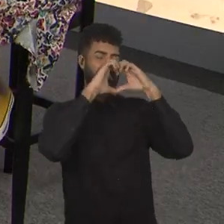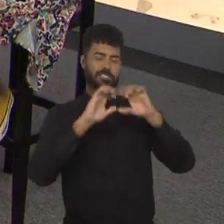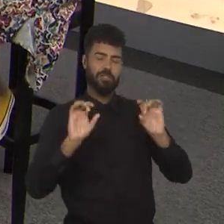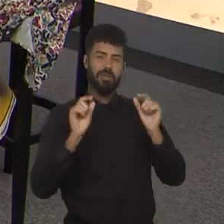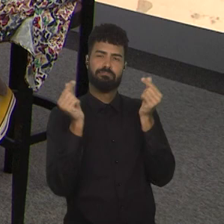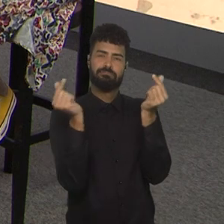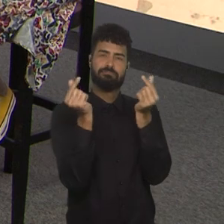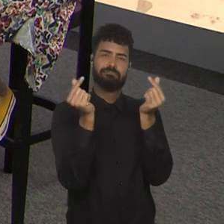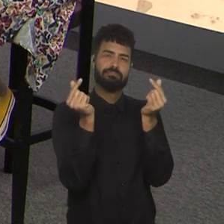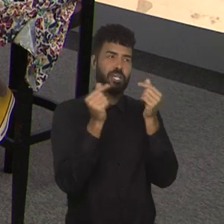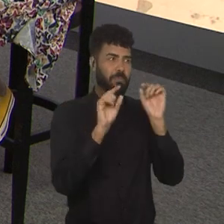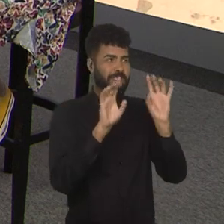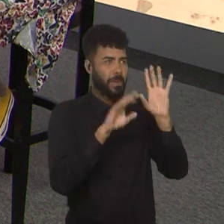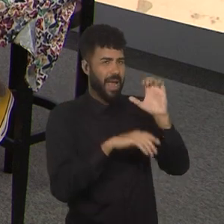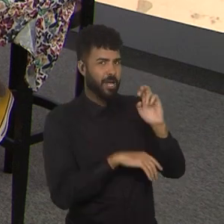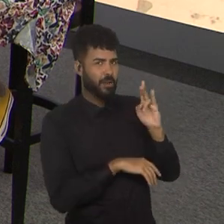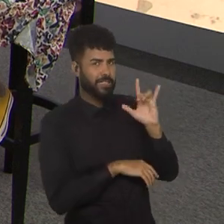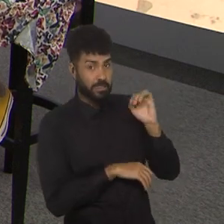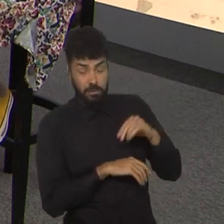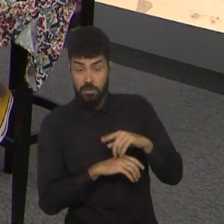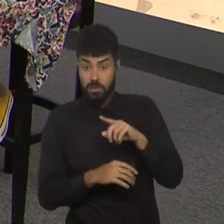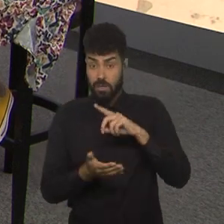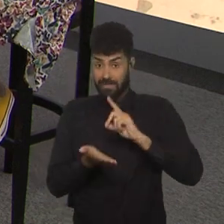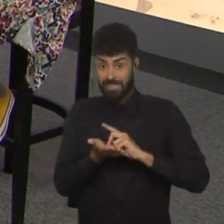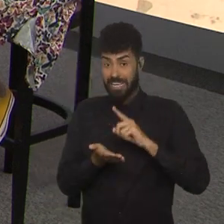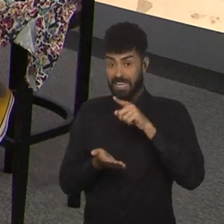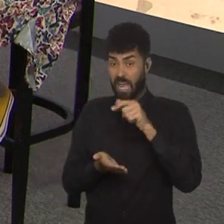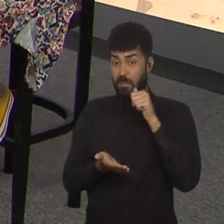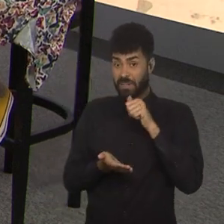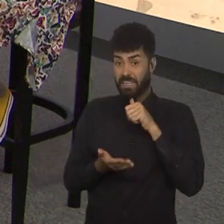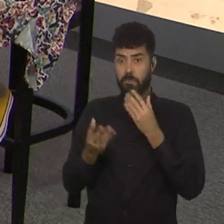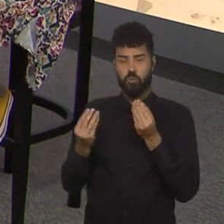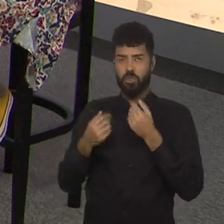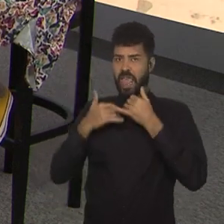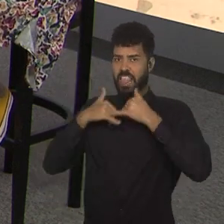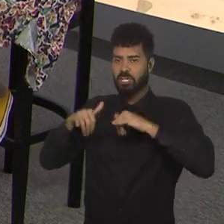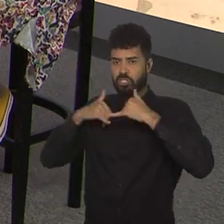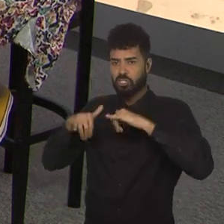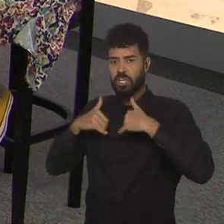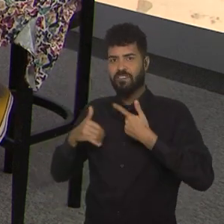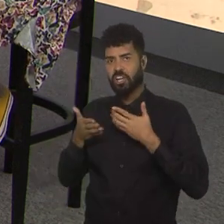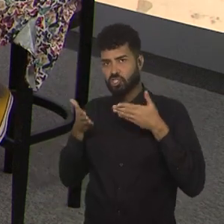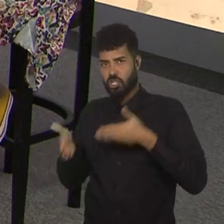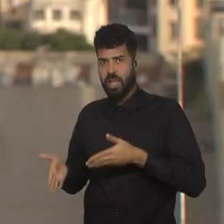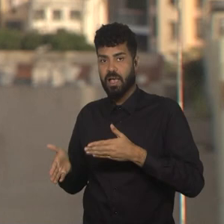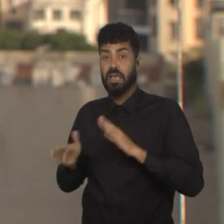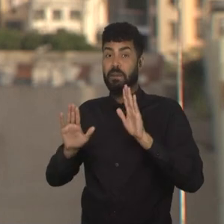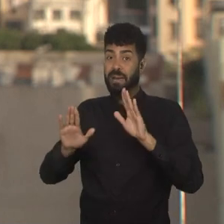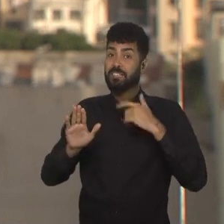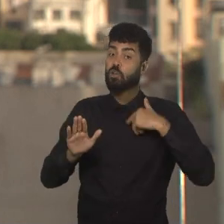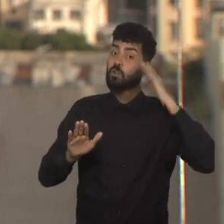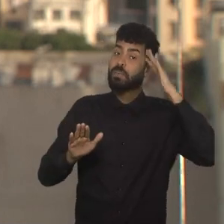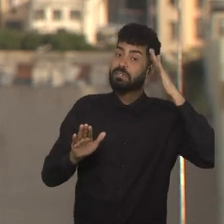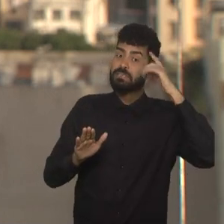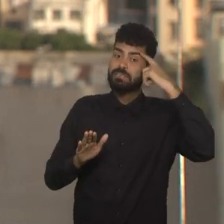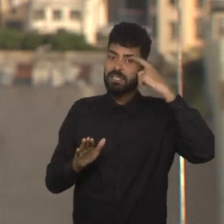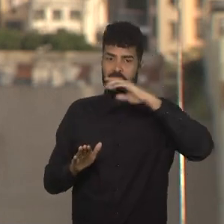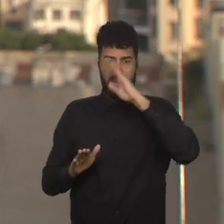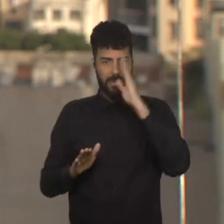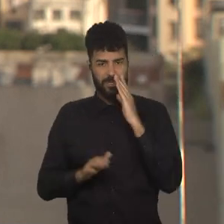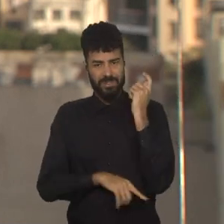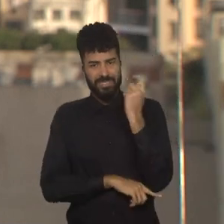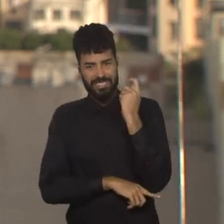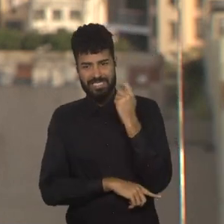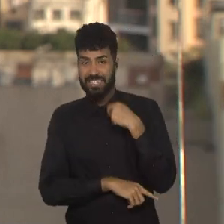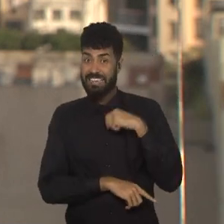a Keralin. Concordo, ela deu muita volta por cima, ela vai chegar cheia de energia, cheia de gás, mas eu fico pensando, em relação ao Brasil ainda,